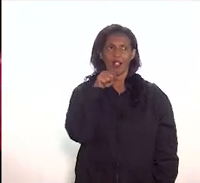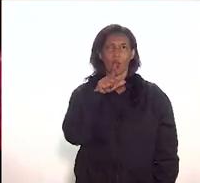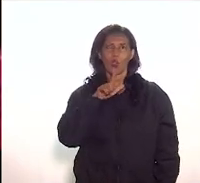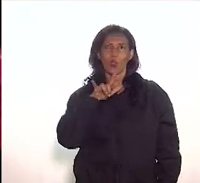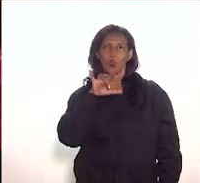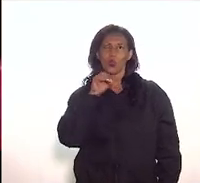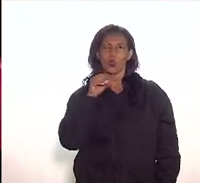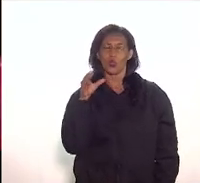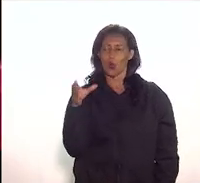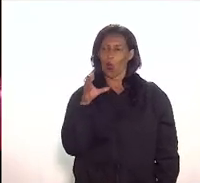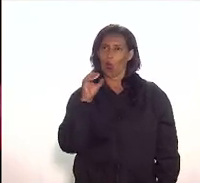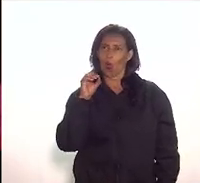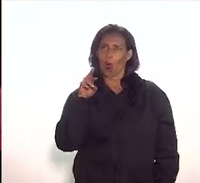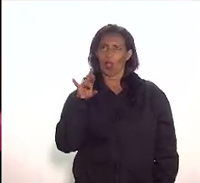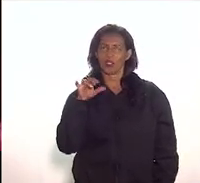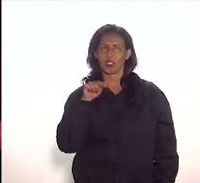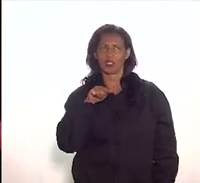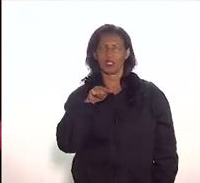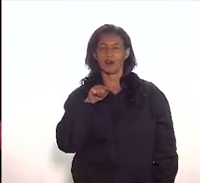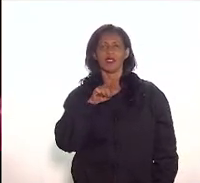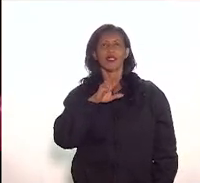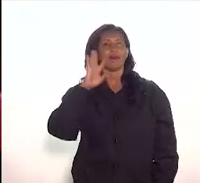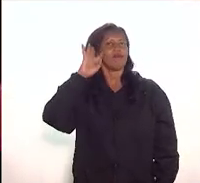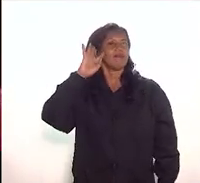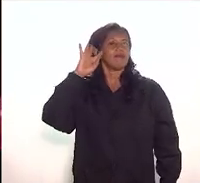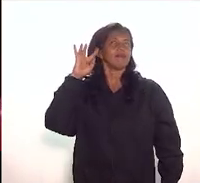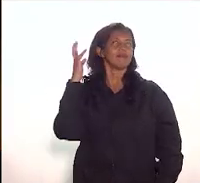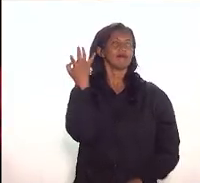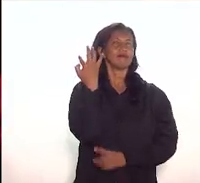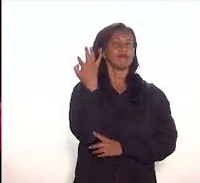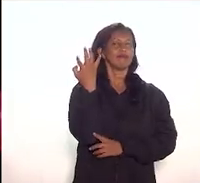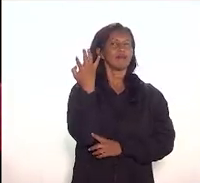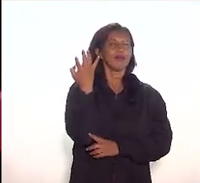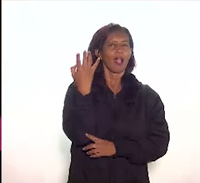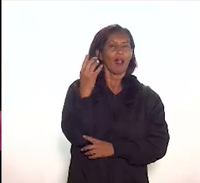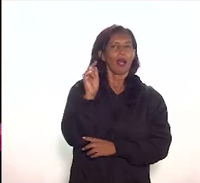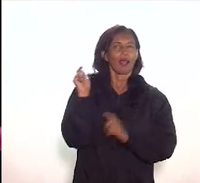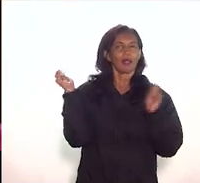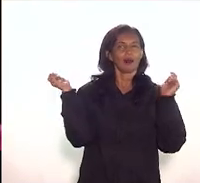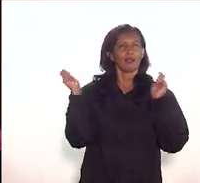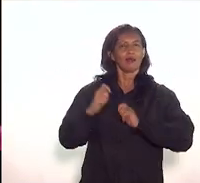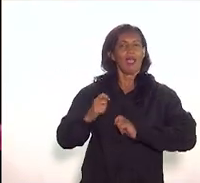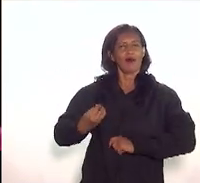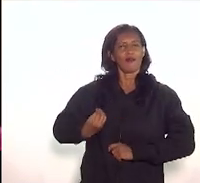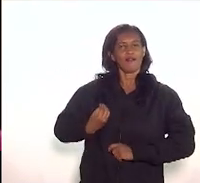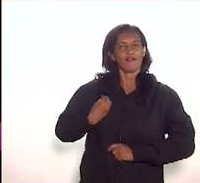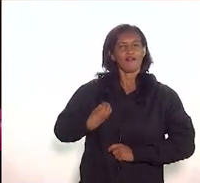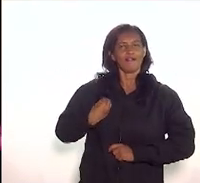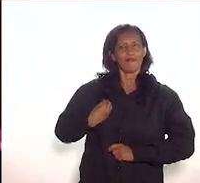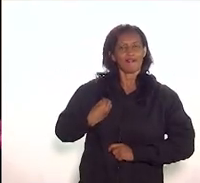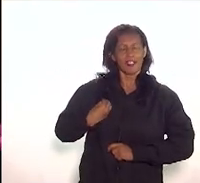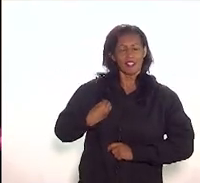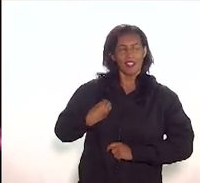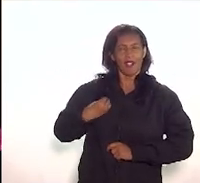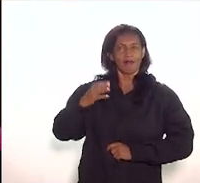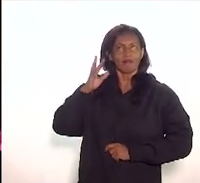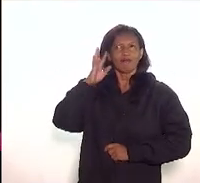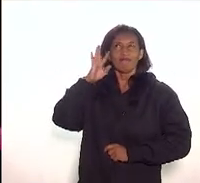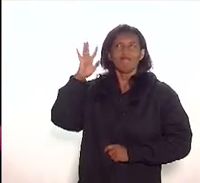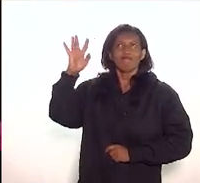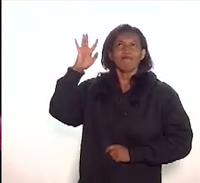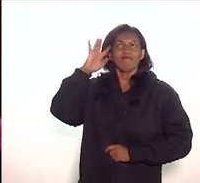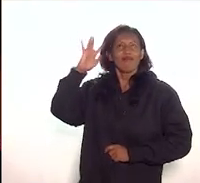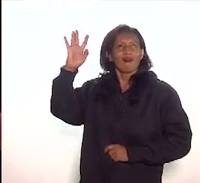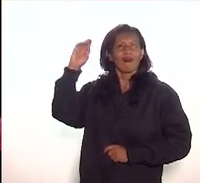ele resolveu dar vida a esta ideia dar vida a esta ideia